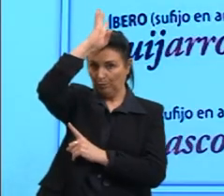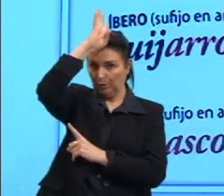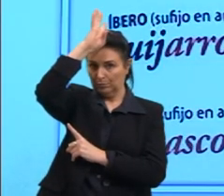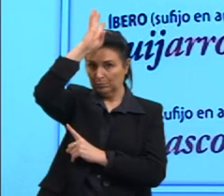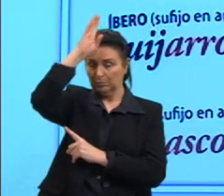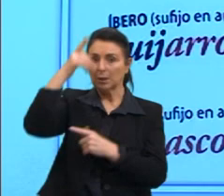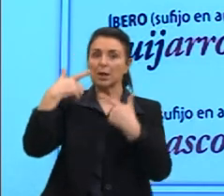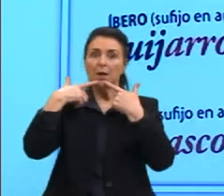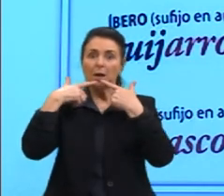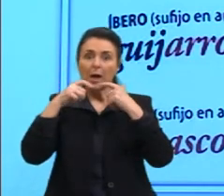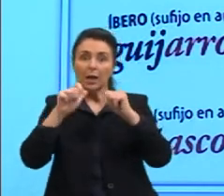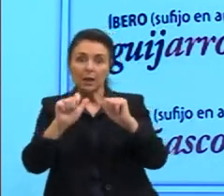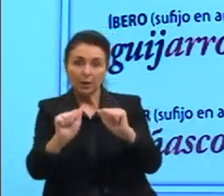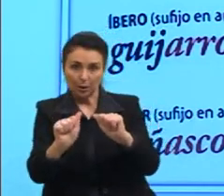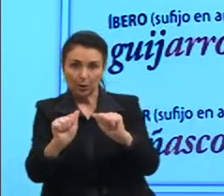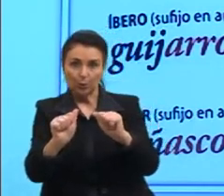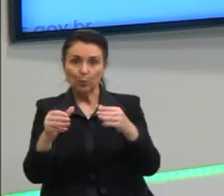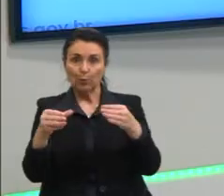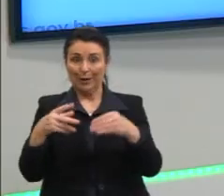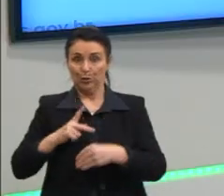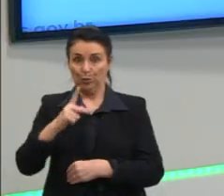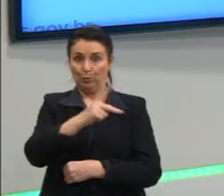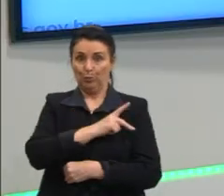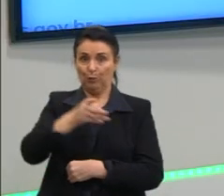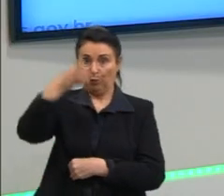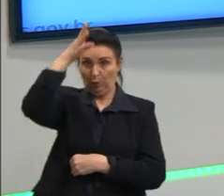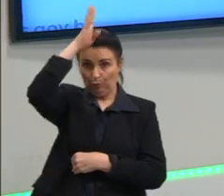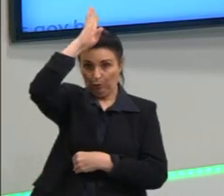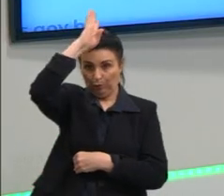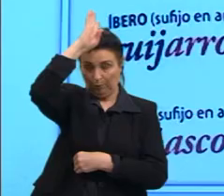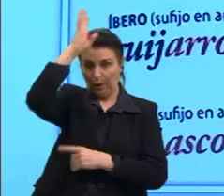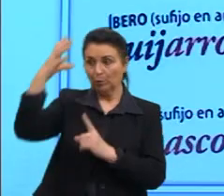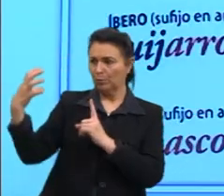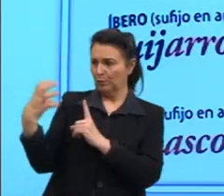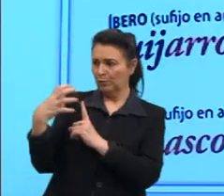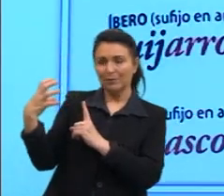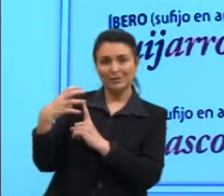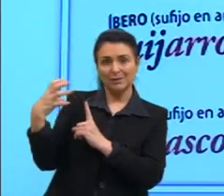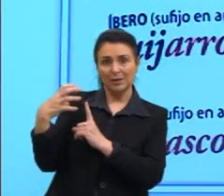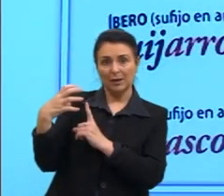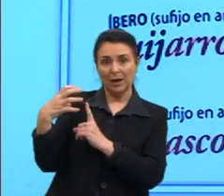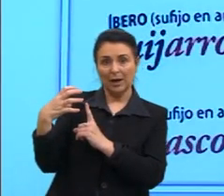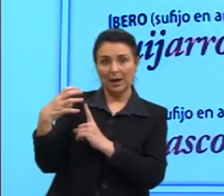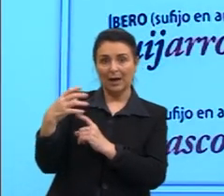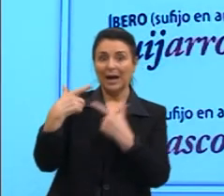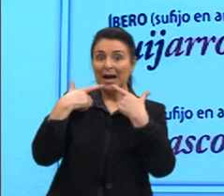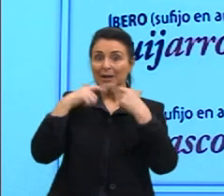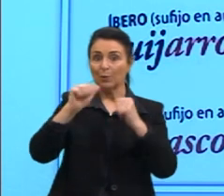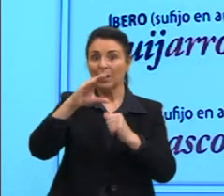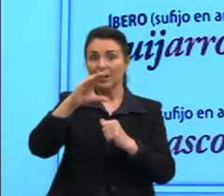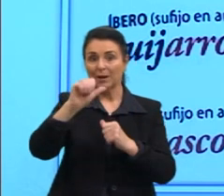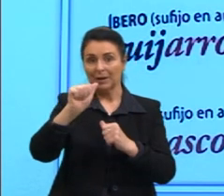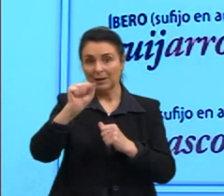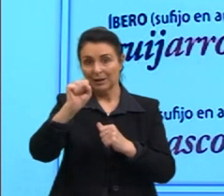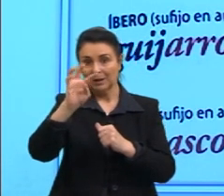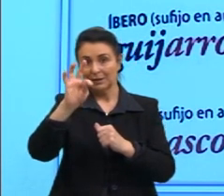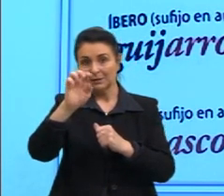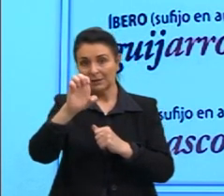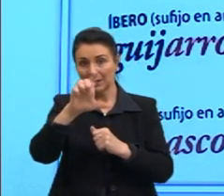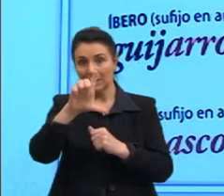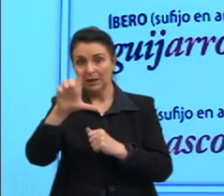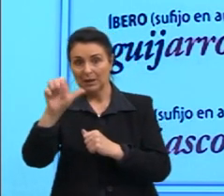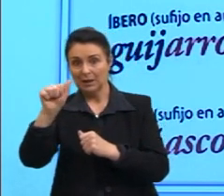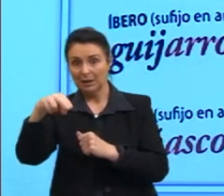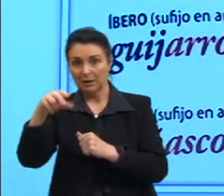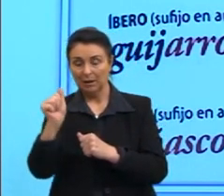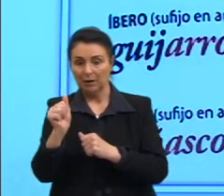estar modificando, influenciando o castelhano que aqui estava sendo falado, na maior